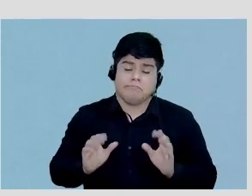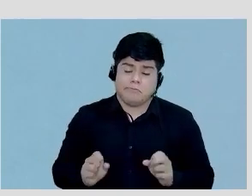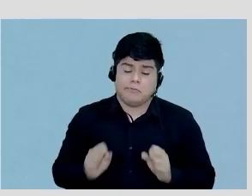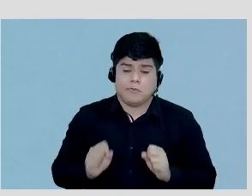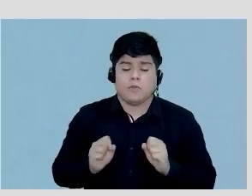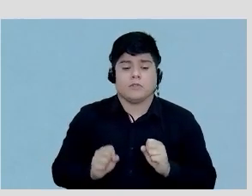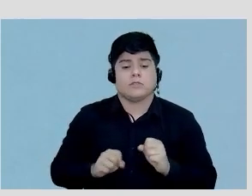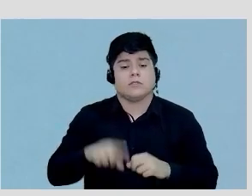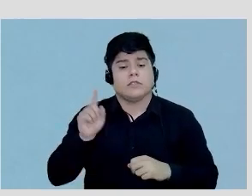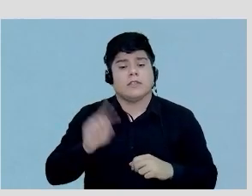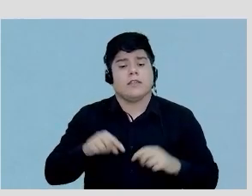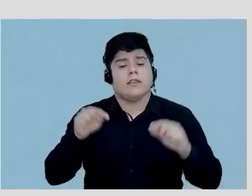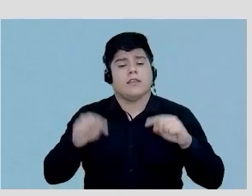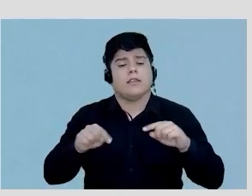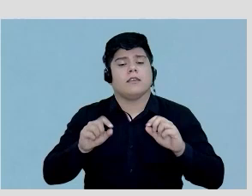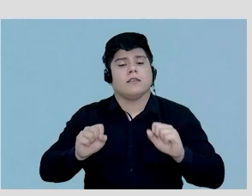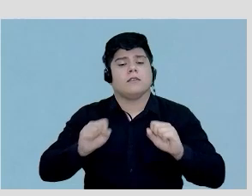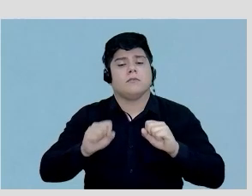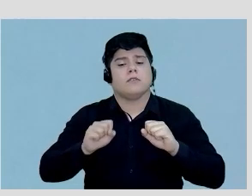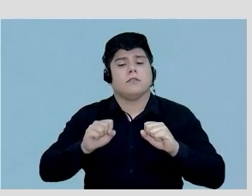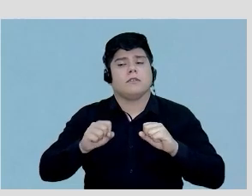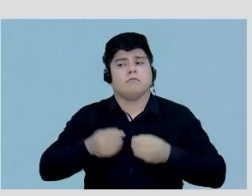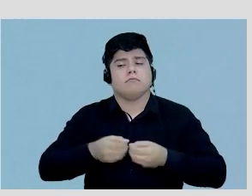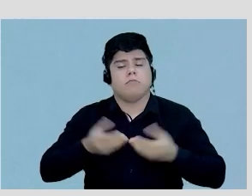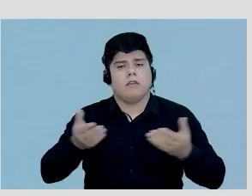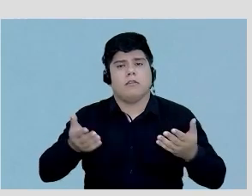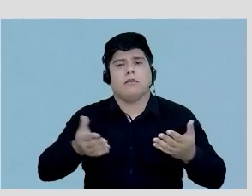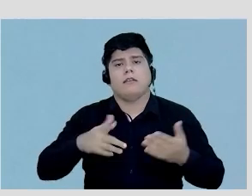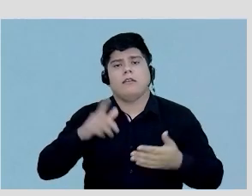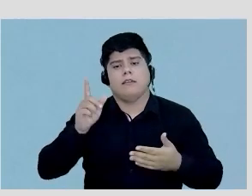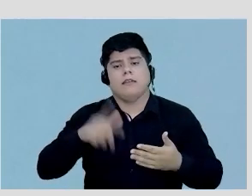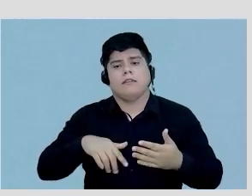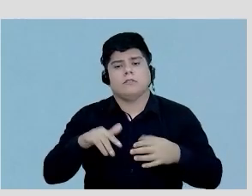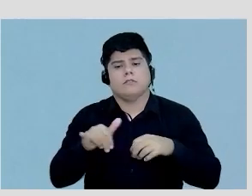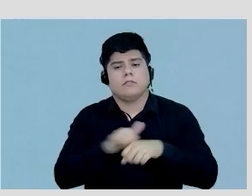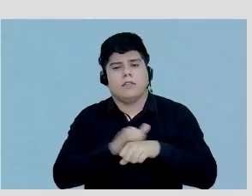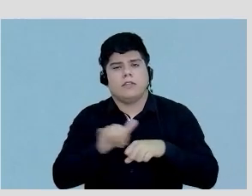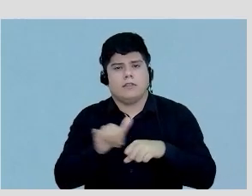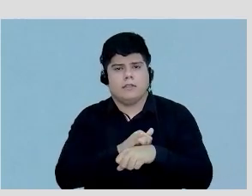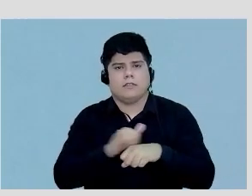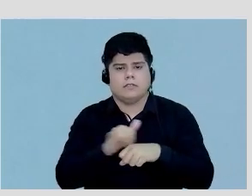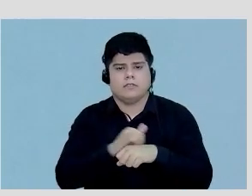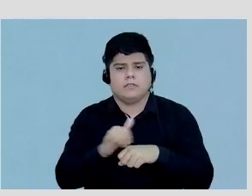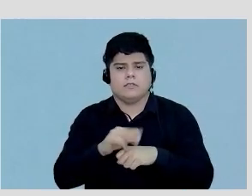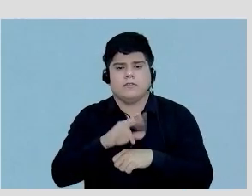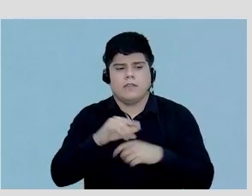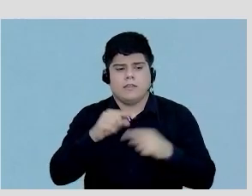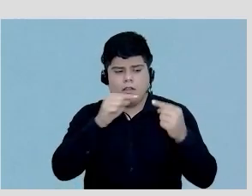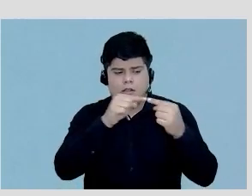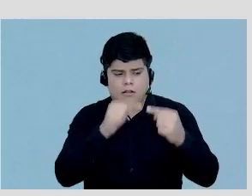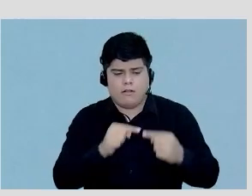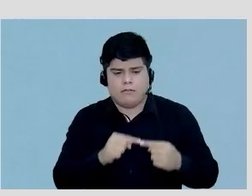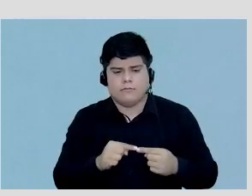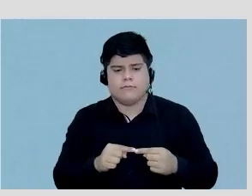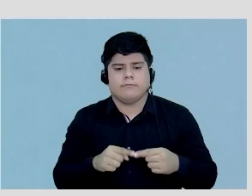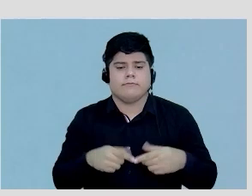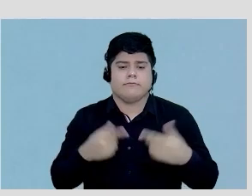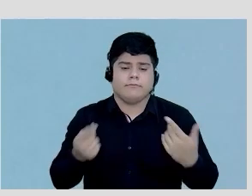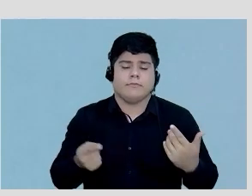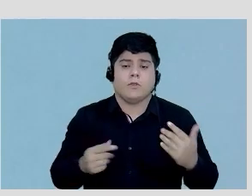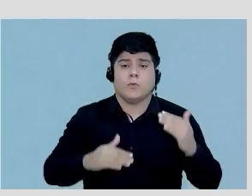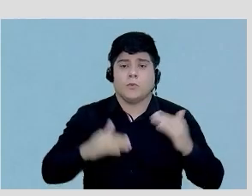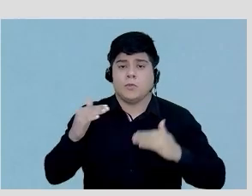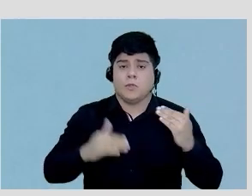aqui vai poder lançar mão de uma estratégia que vai se personalizar com